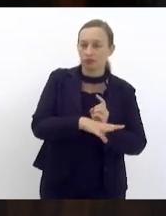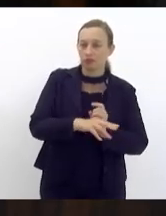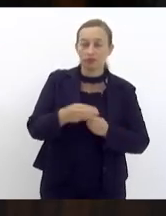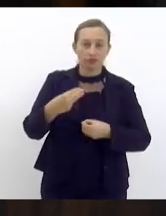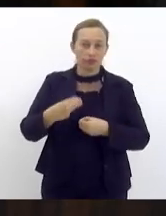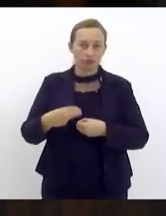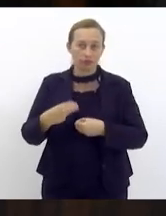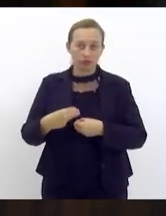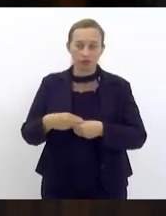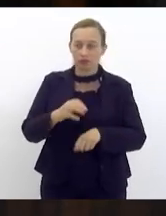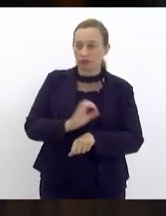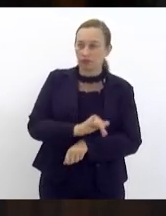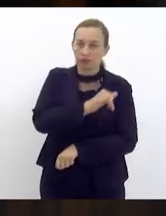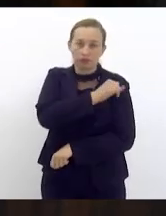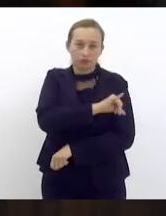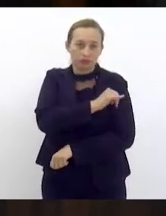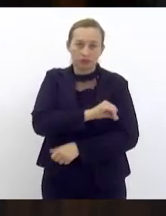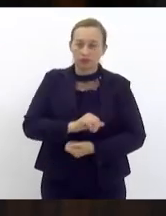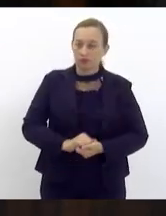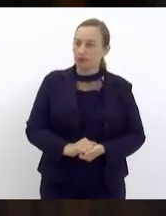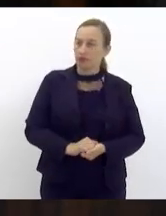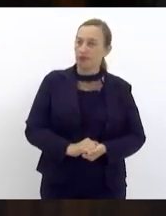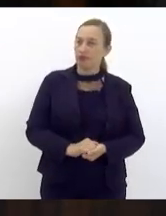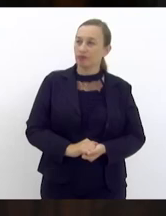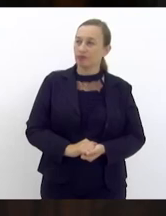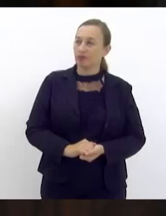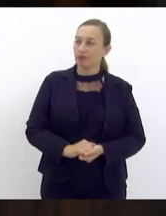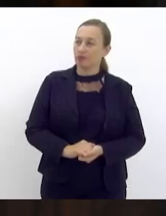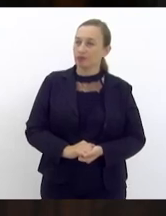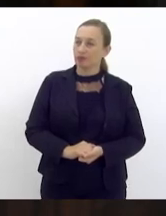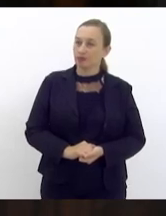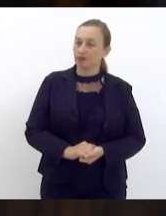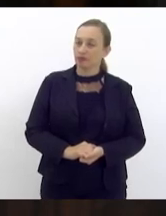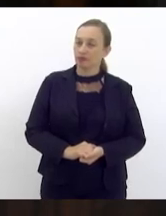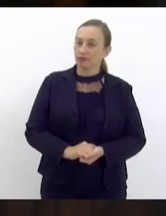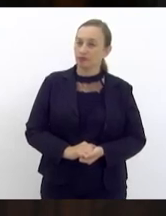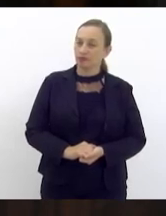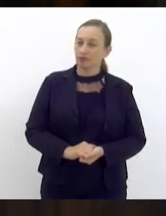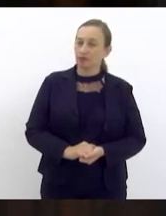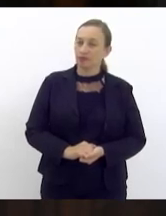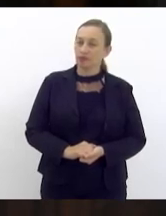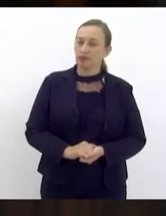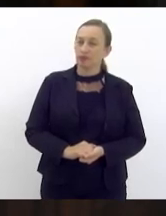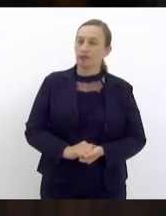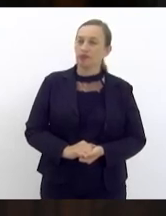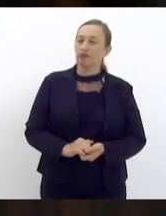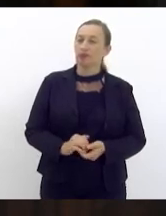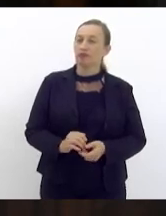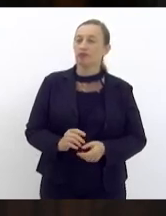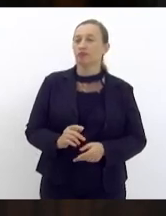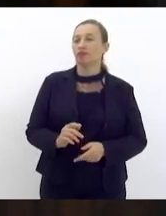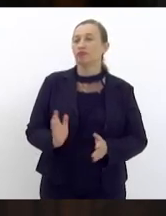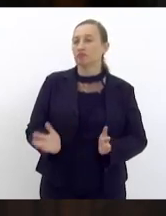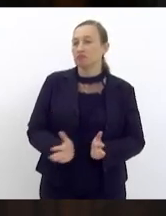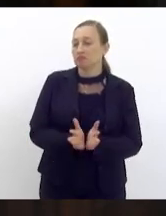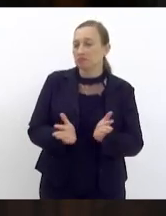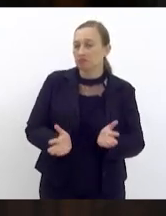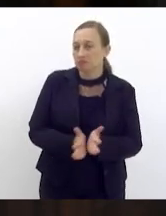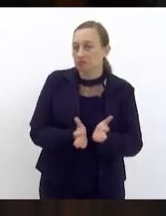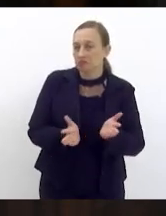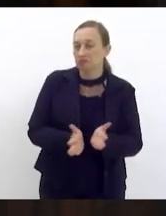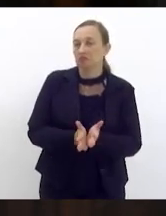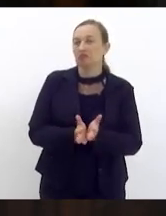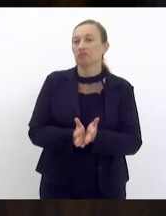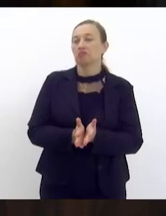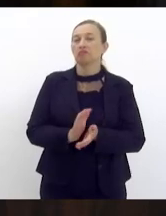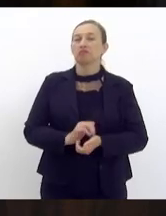do estado do Rio de Janeiro esse encontro em estado de calamidade pública na forma que